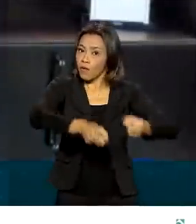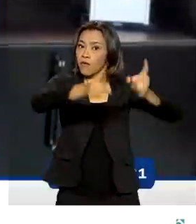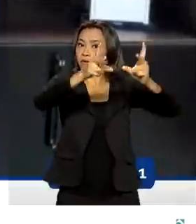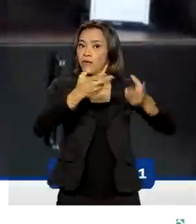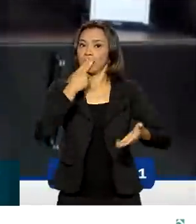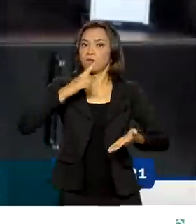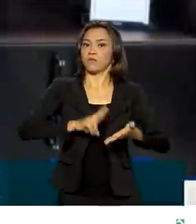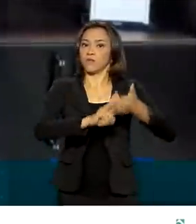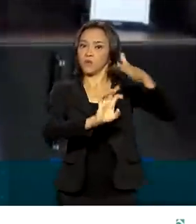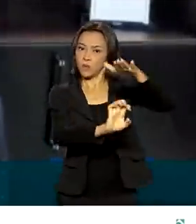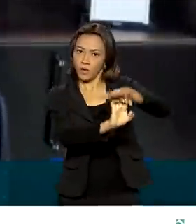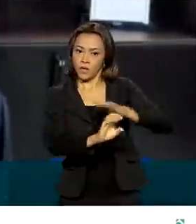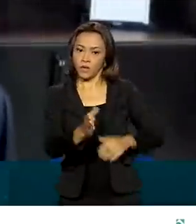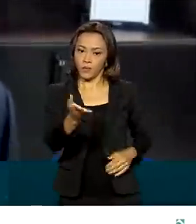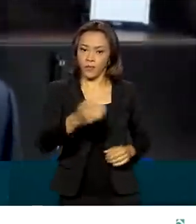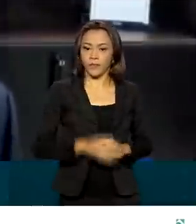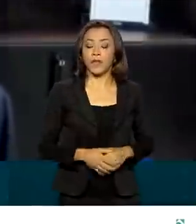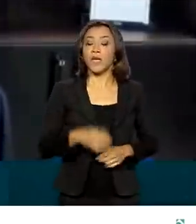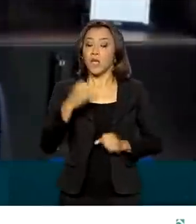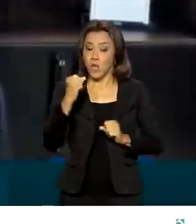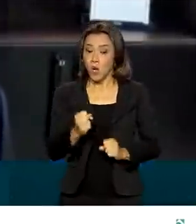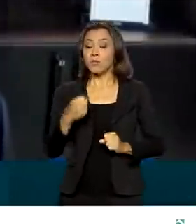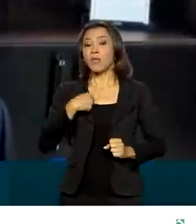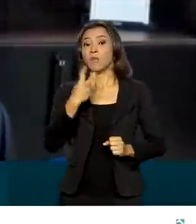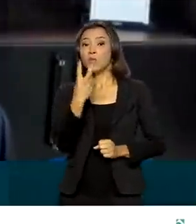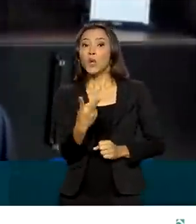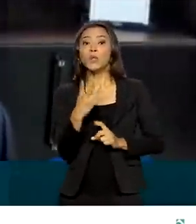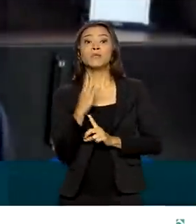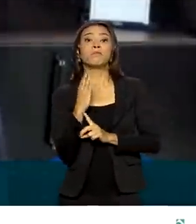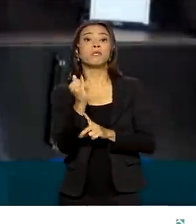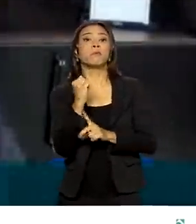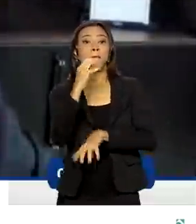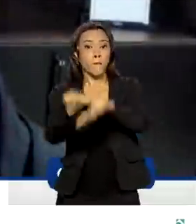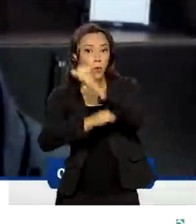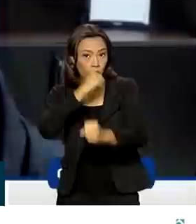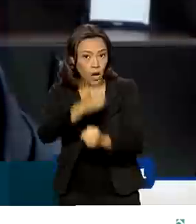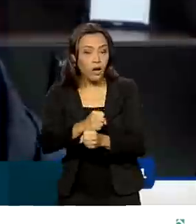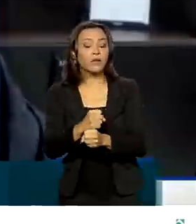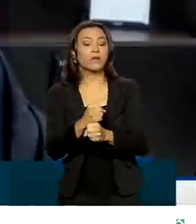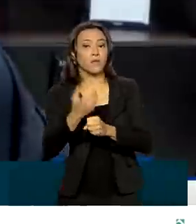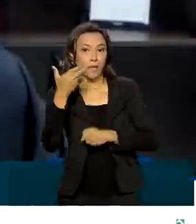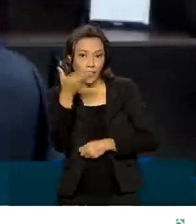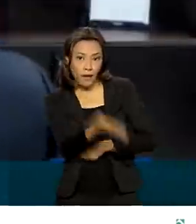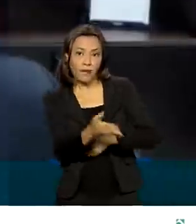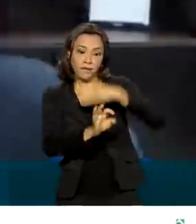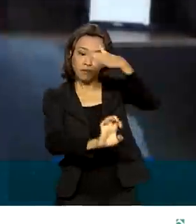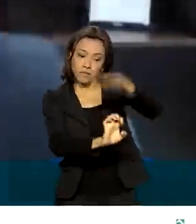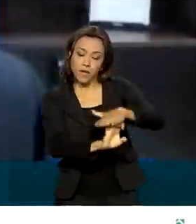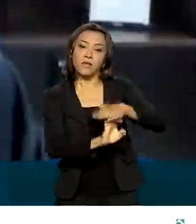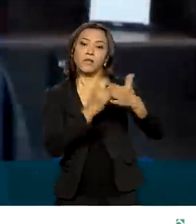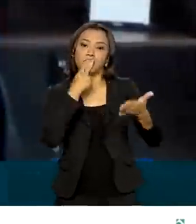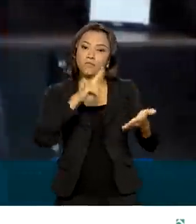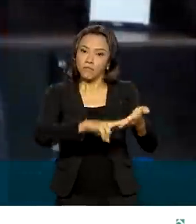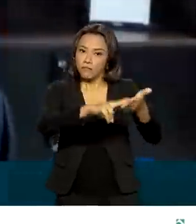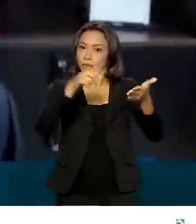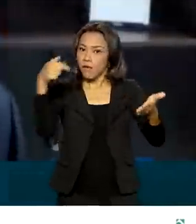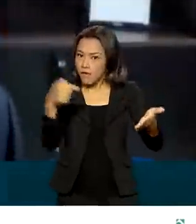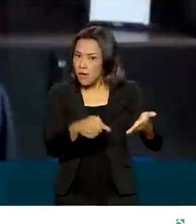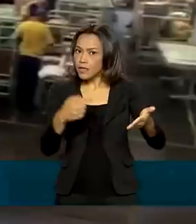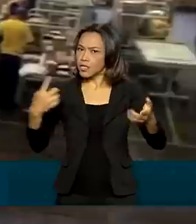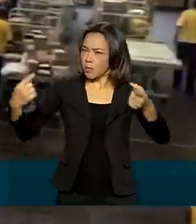desestatização, possamos investir 2 bilhões por ano e fazer com que a empresa seja cada vez mais